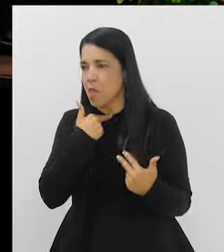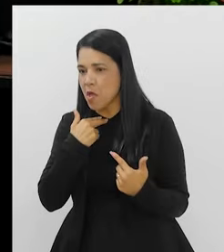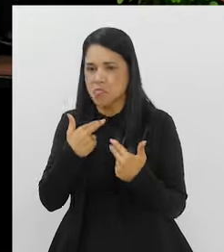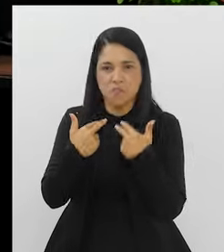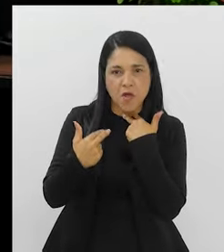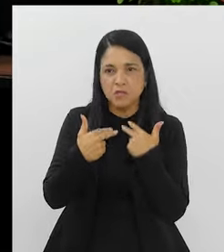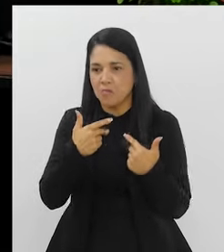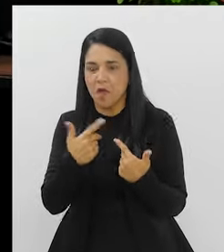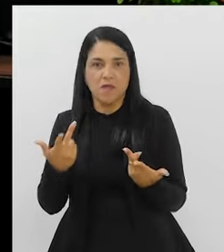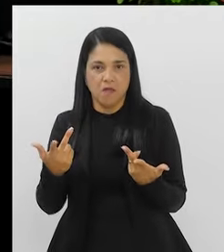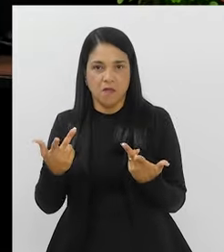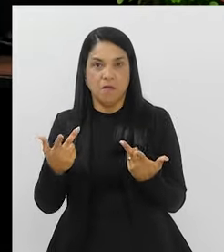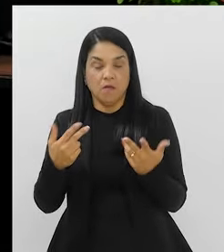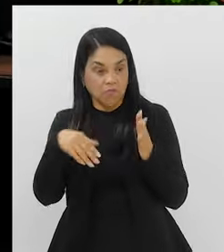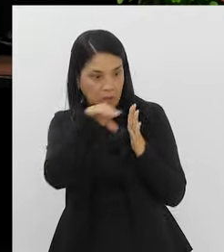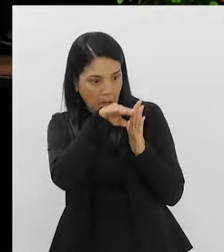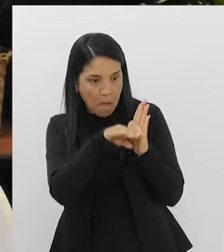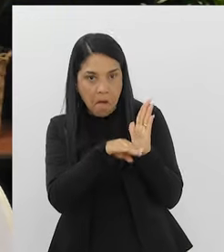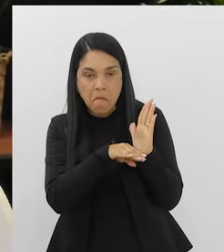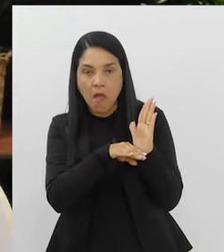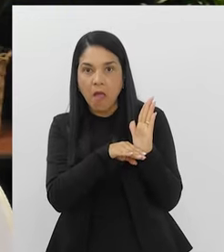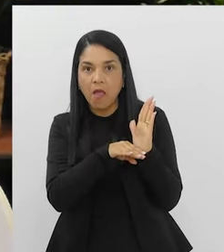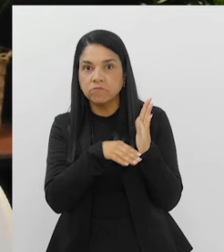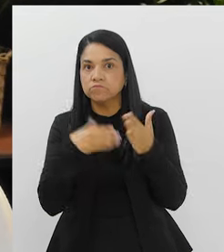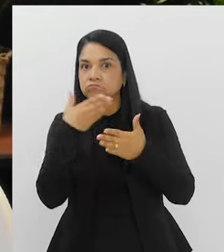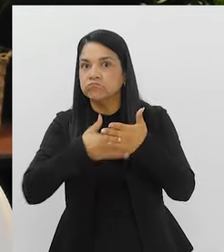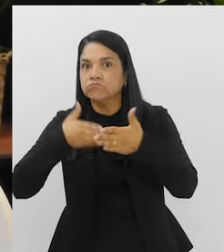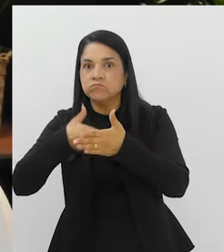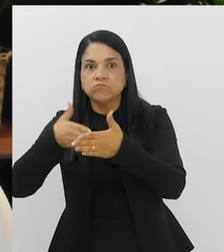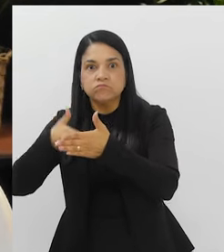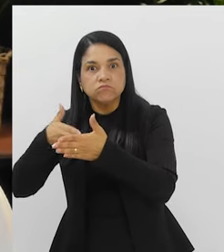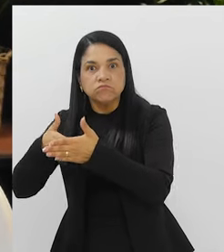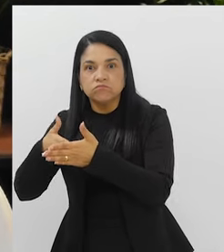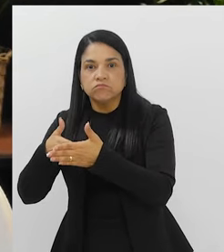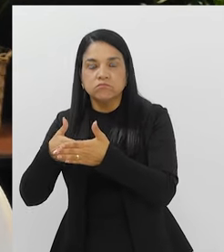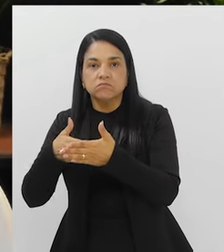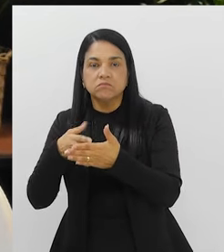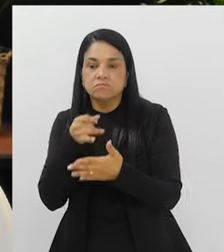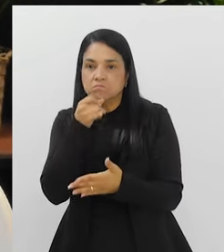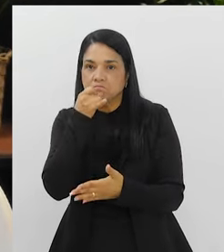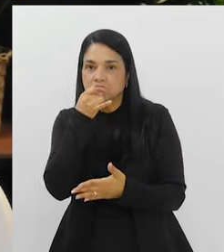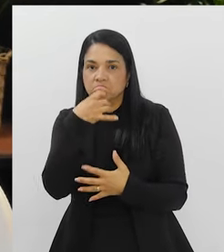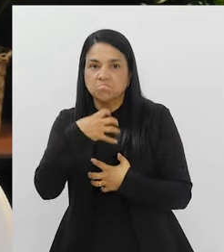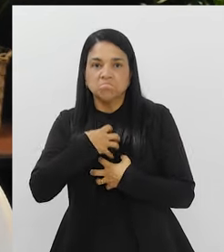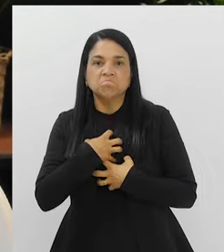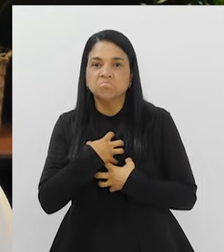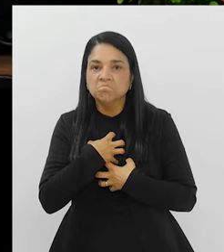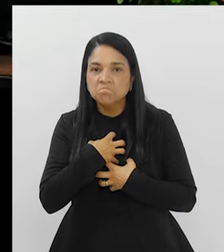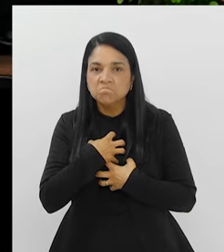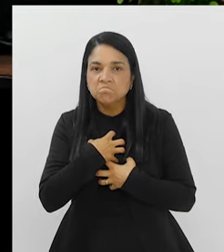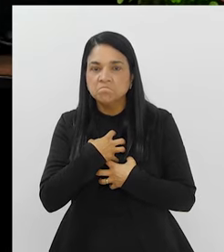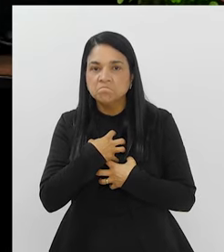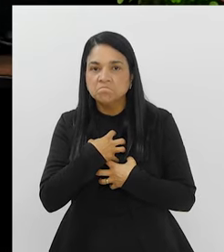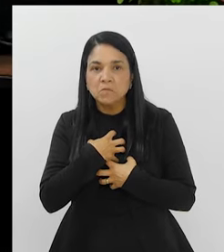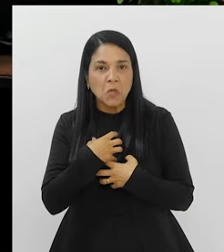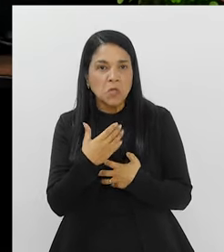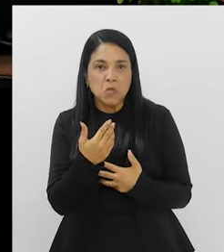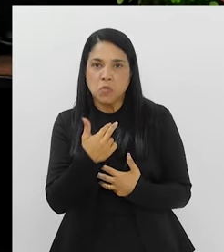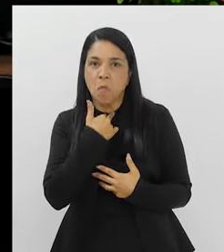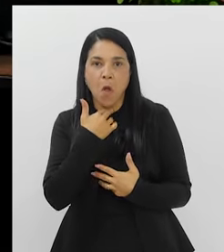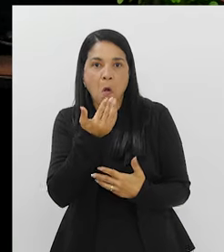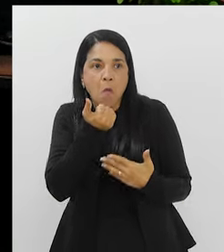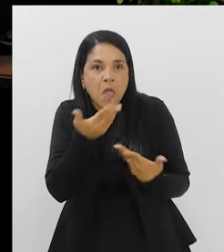pode. Isso, isso, isso, isso. Porque também se chega a ponto que a pessoa fica tão restrita, E ela fica infeliz. Justamente. E a gente